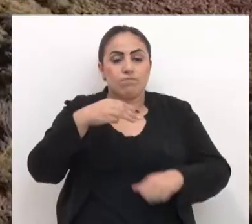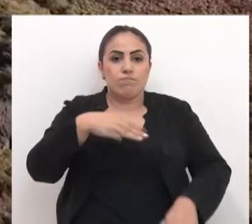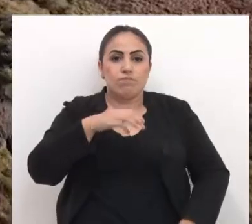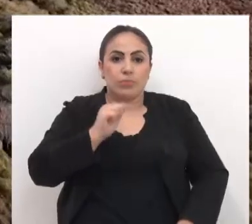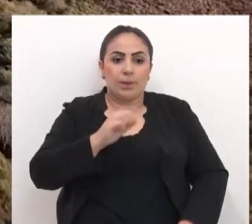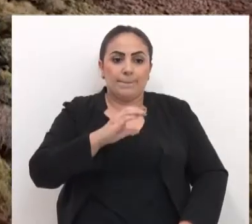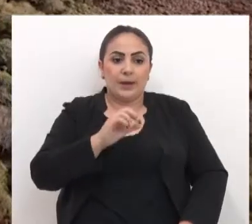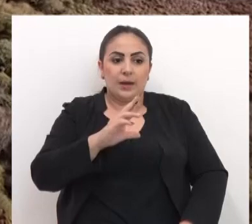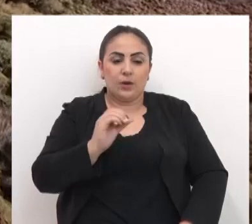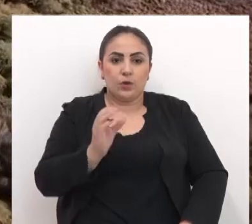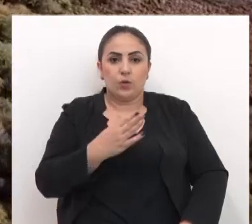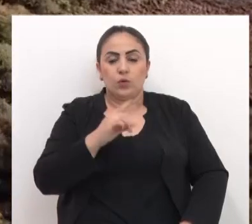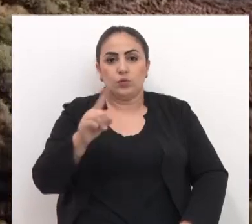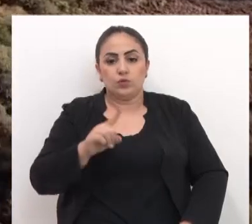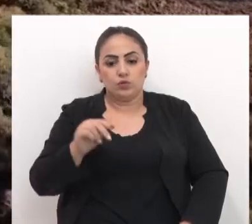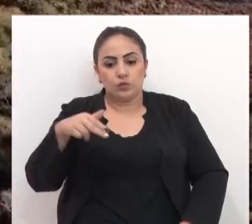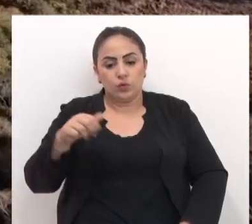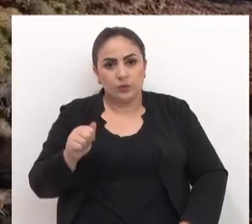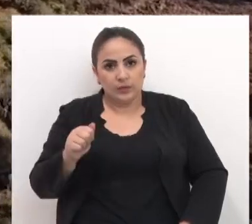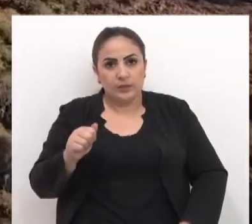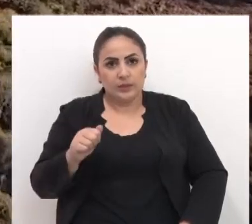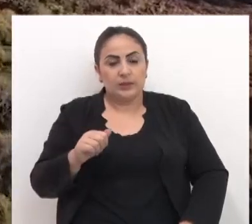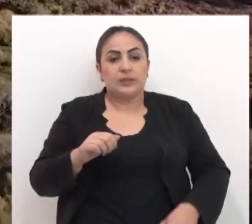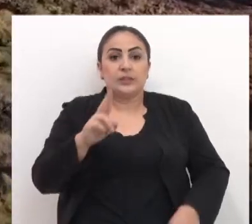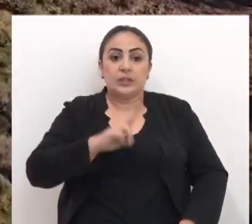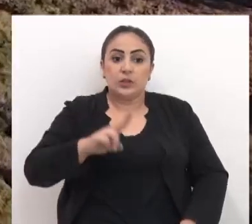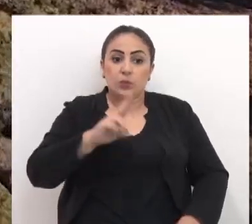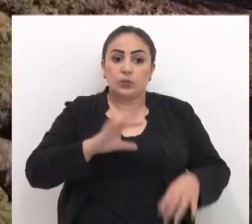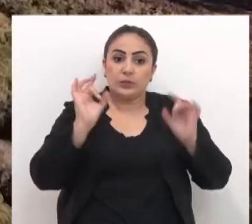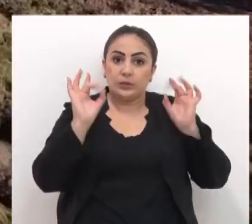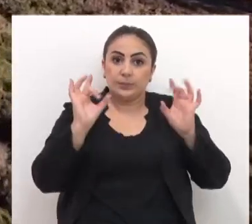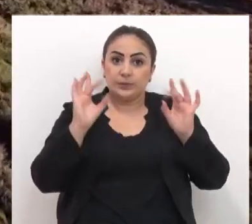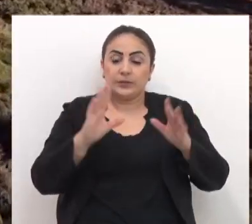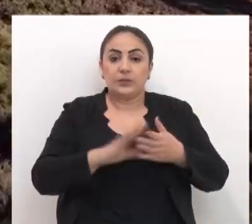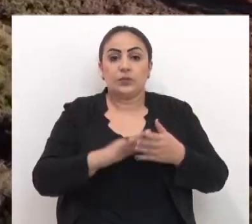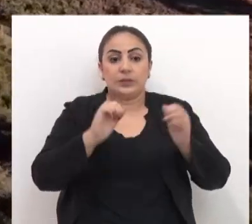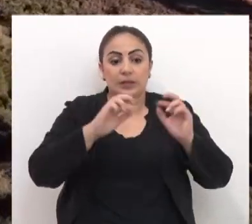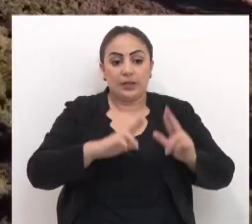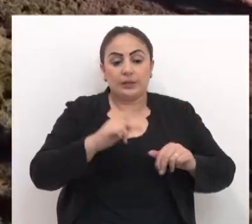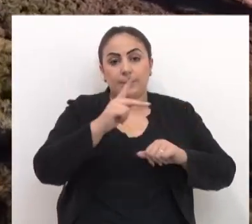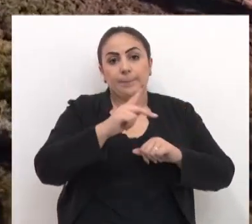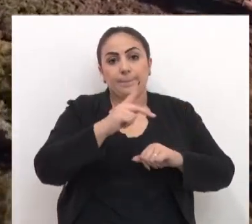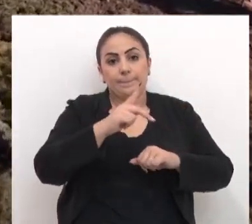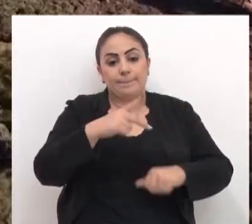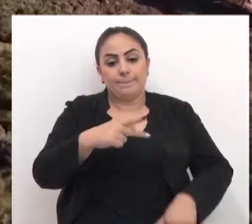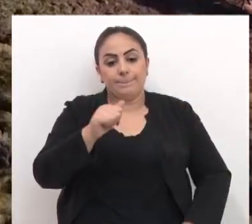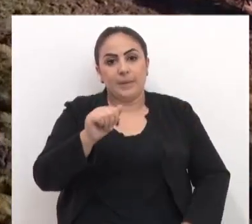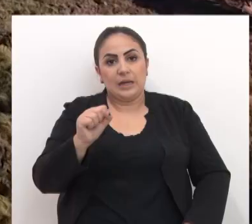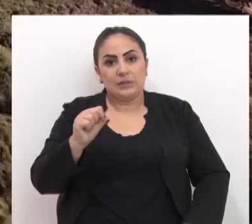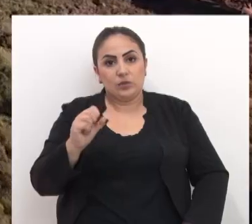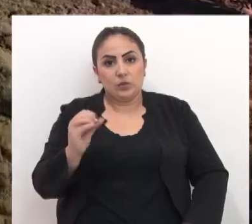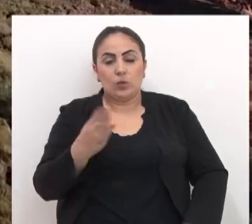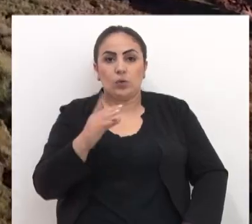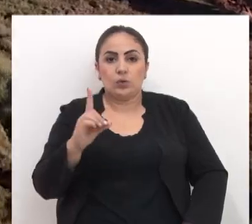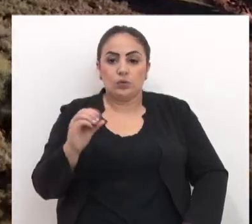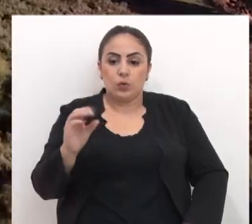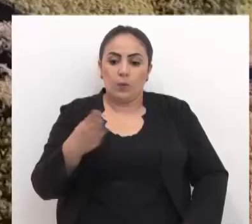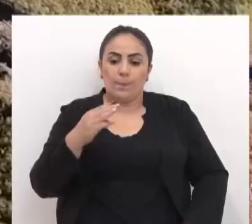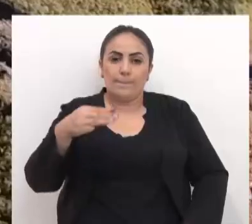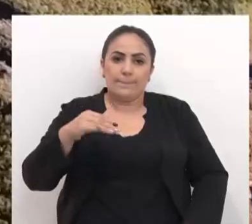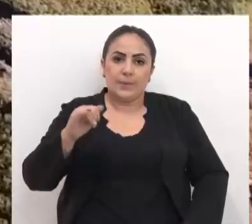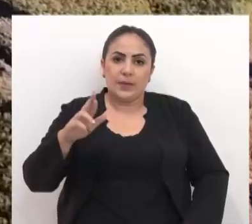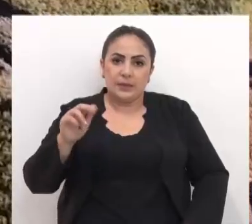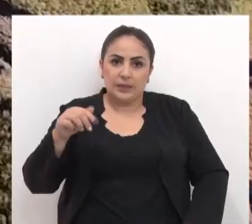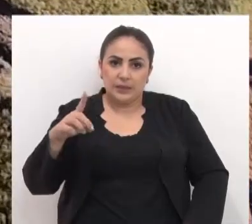A transformação de macrozona de proteção de mananciais em zona de uso especial no distrito de Passo do Miranda